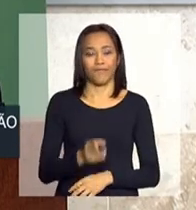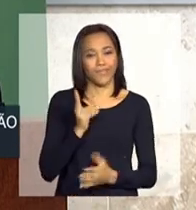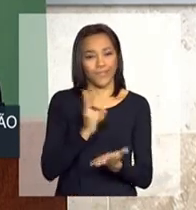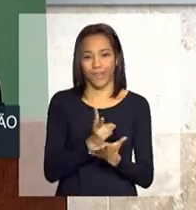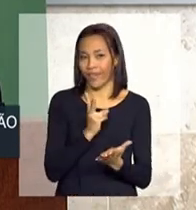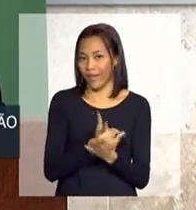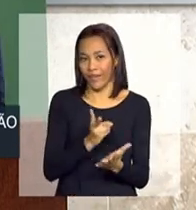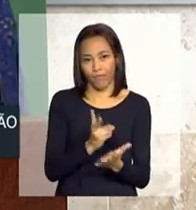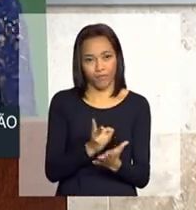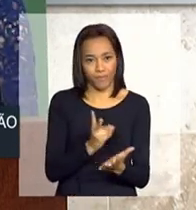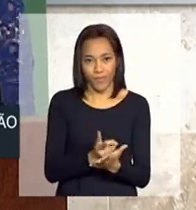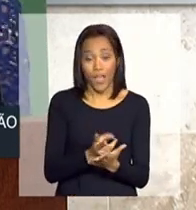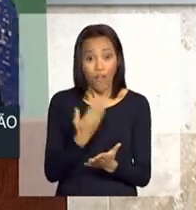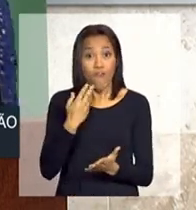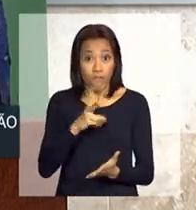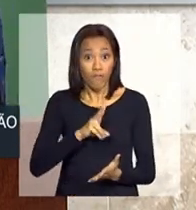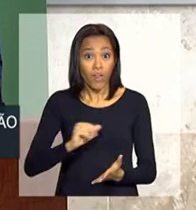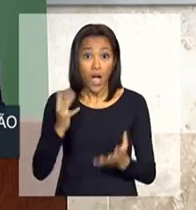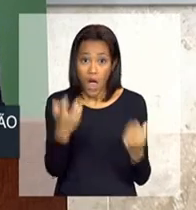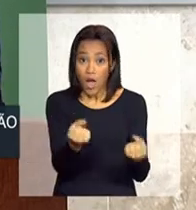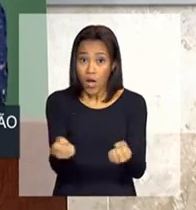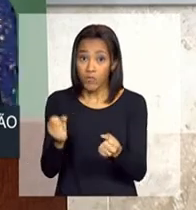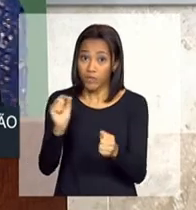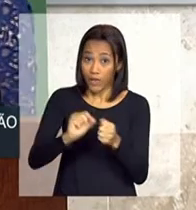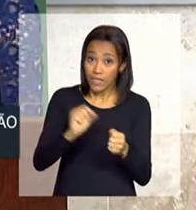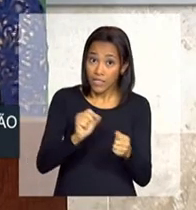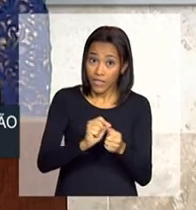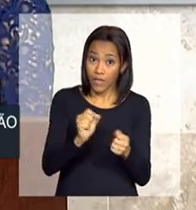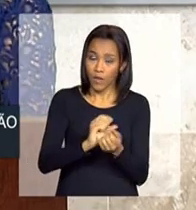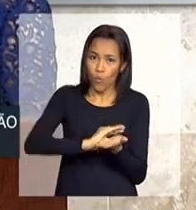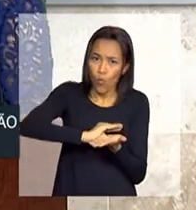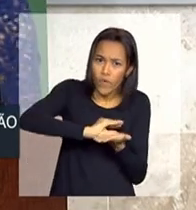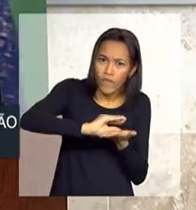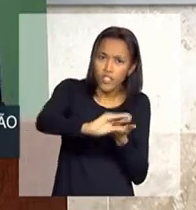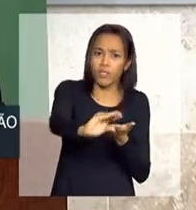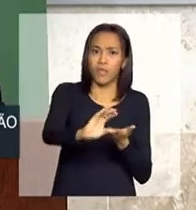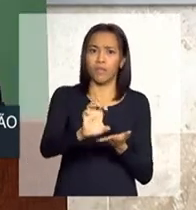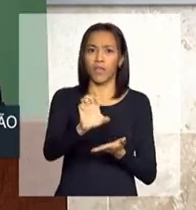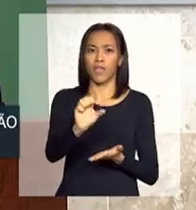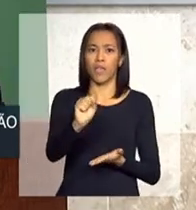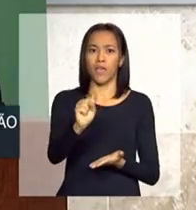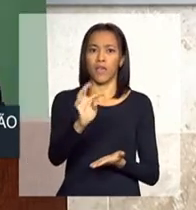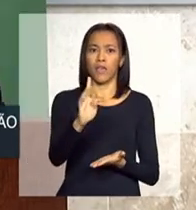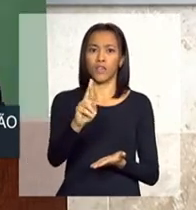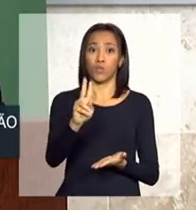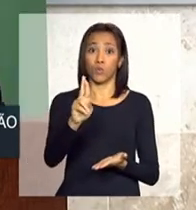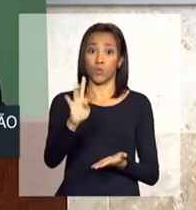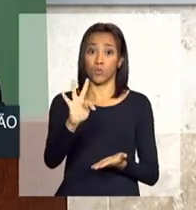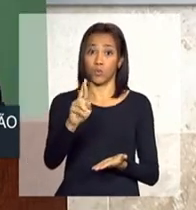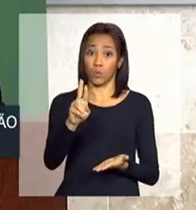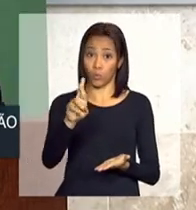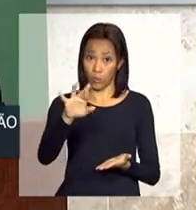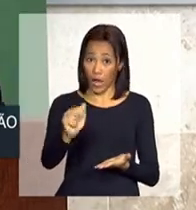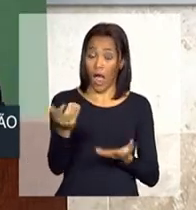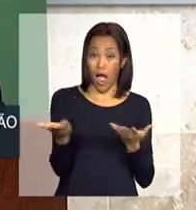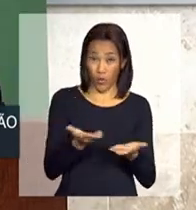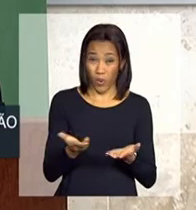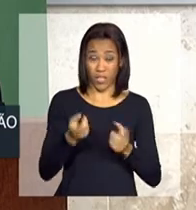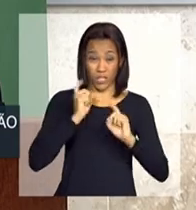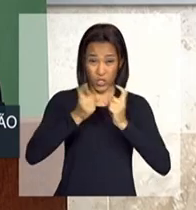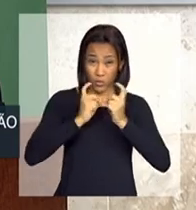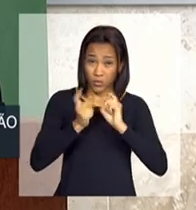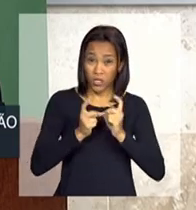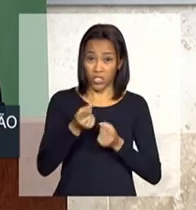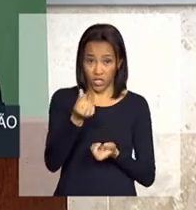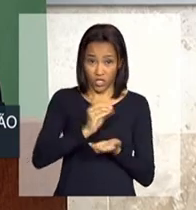nossa mania. A gente fala, vamos fazer investimento em infraestrutura. Agora, discutir financiamento de longo